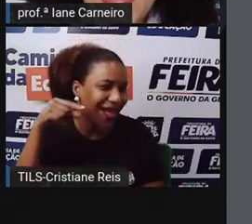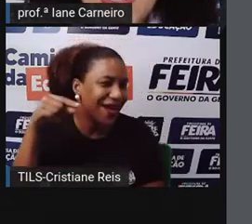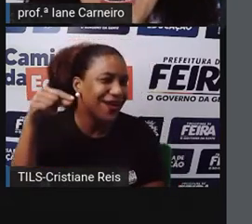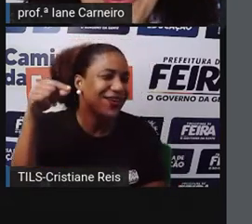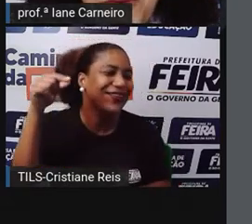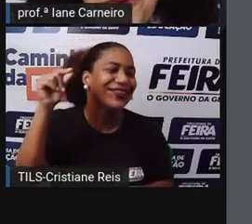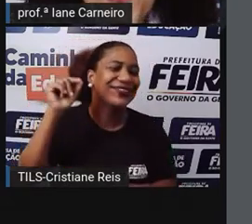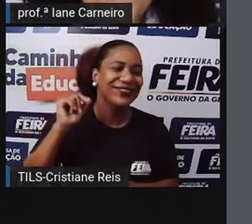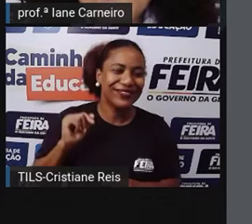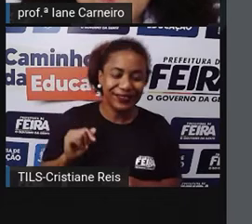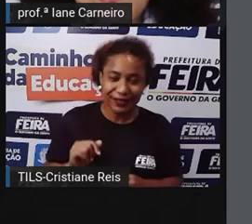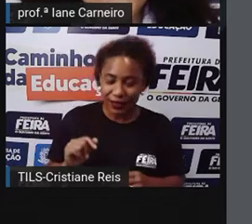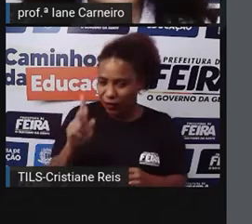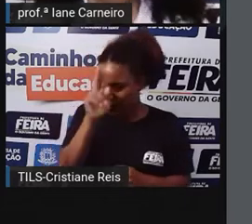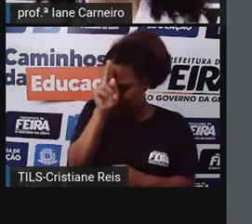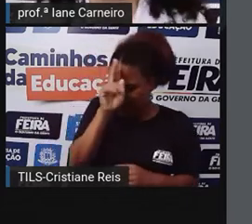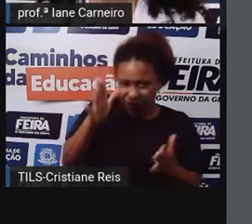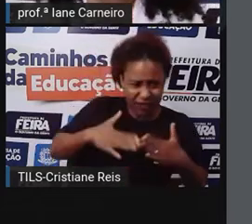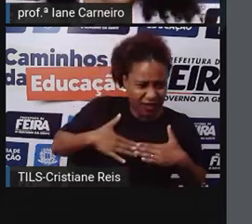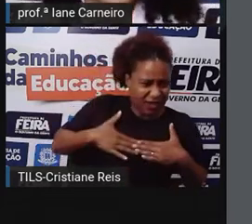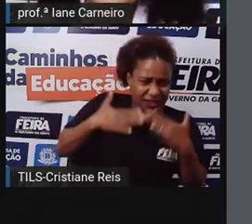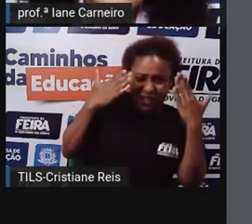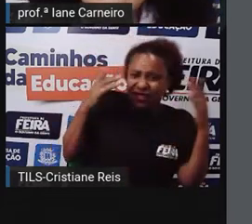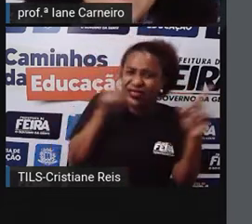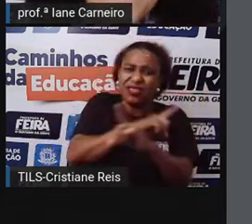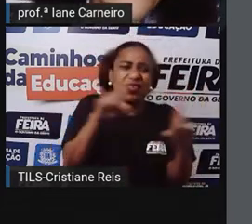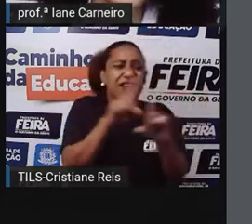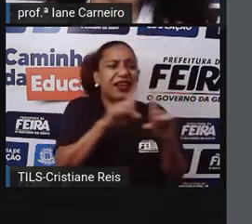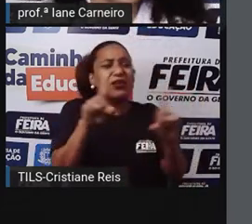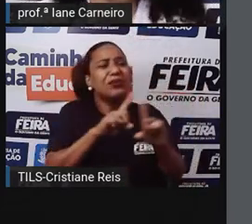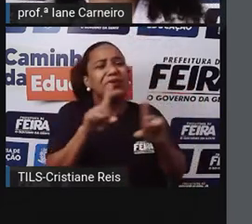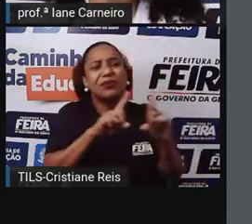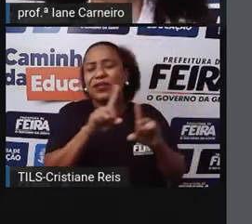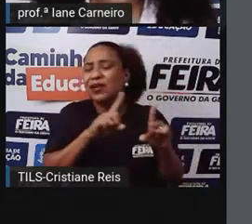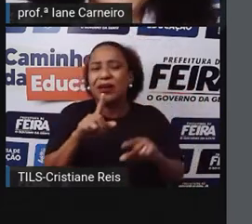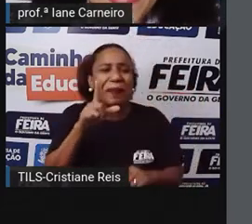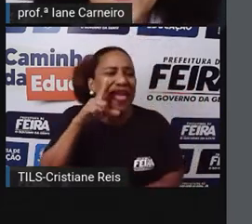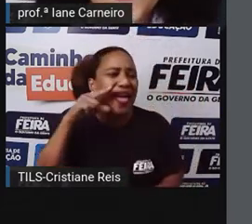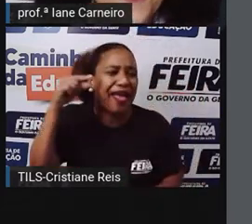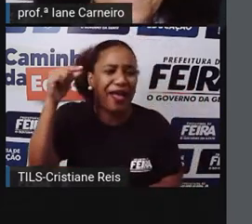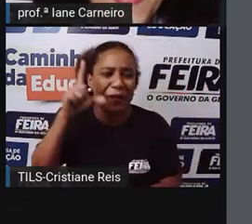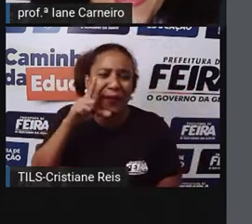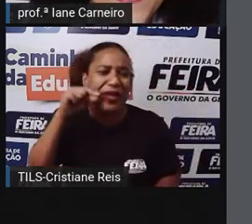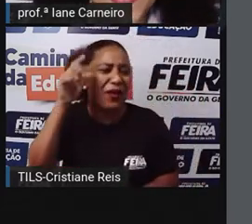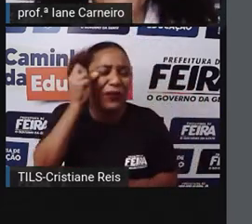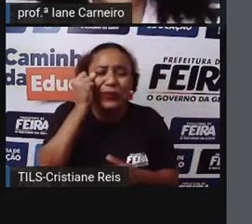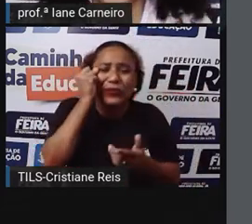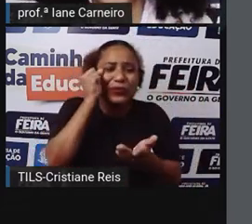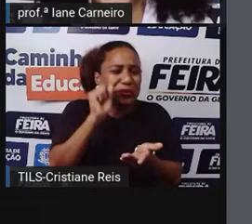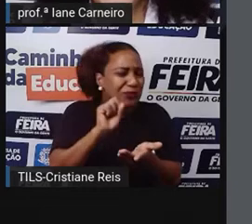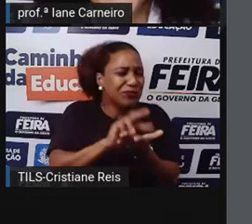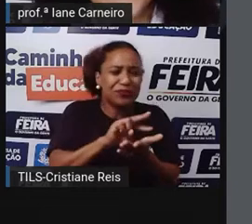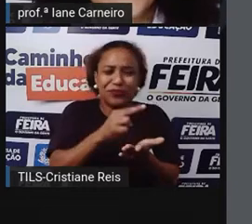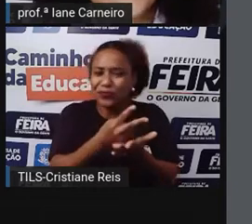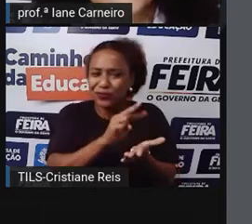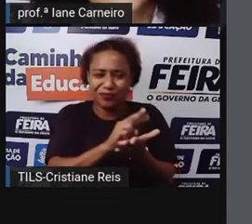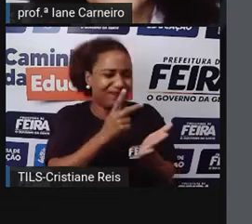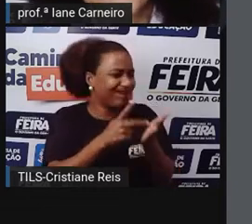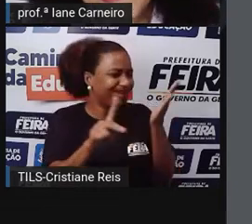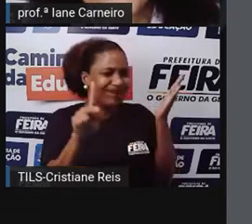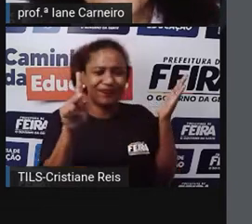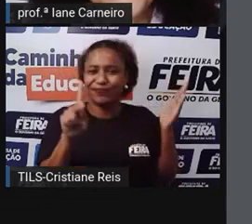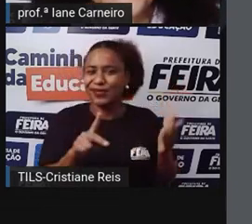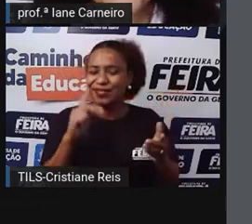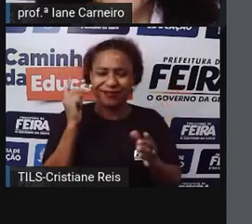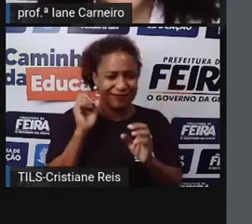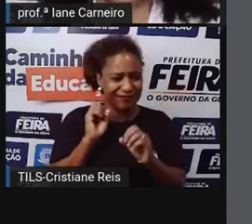Ela levou um susto. Ai não, é muito barulho, não me deixa dormir, sai fora! E